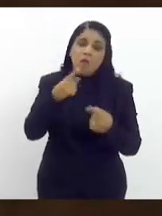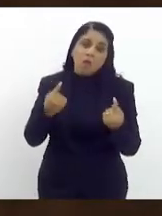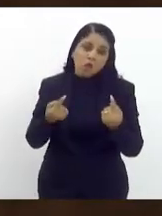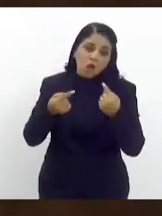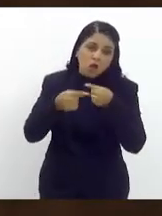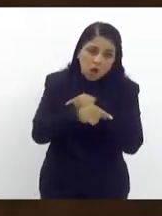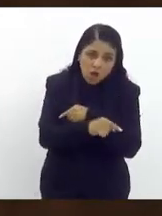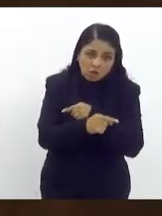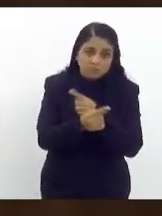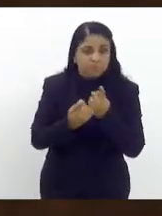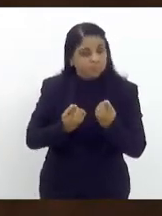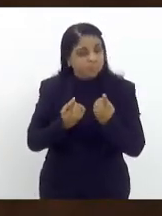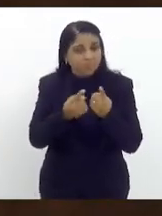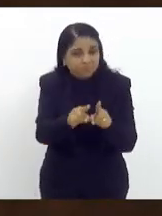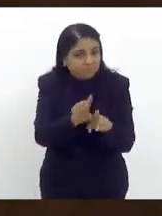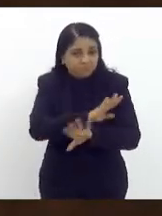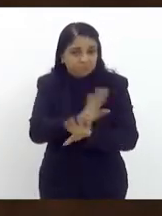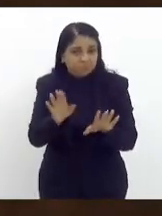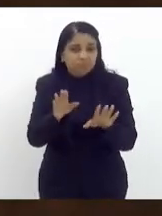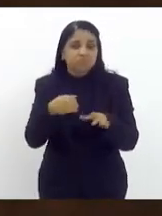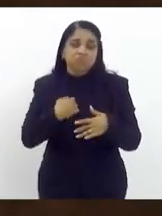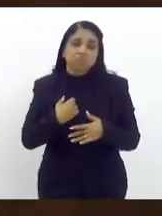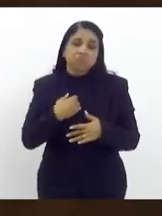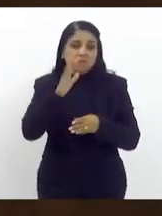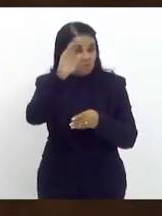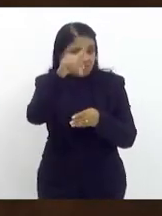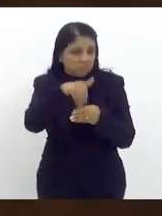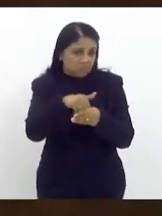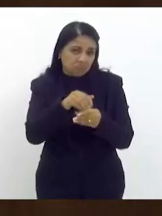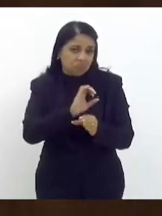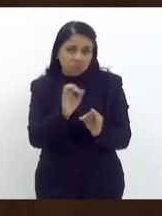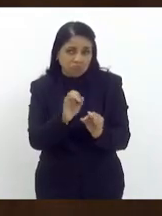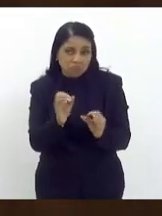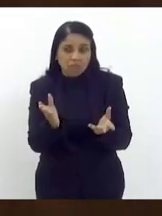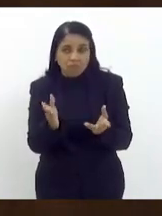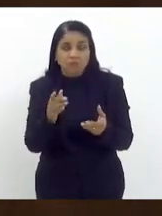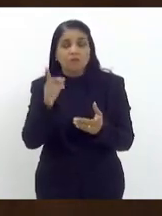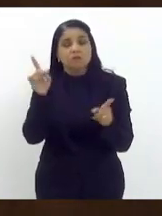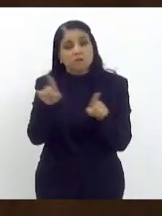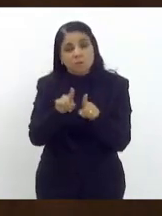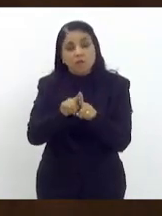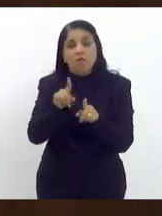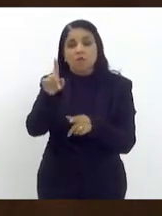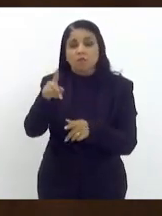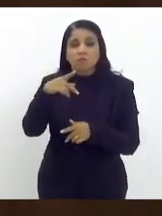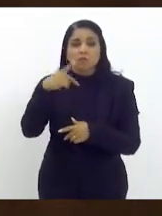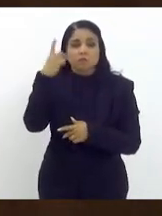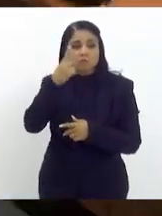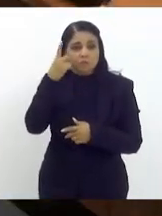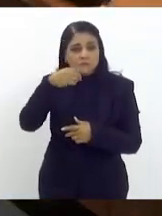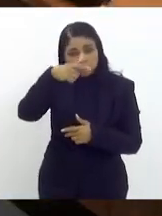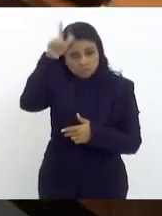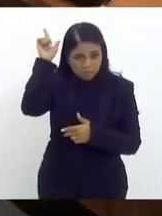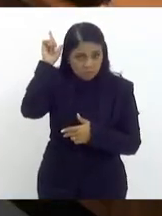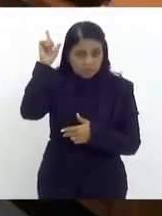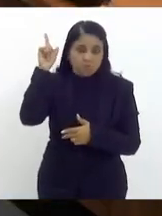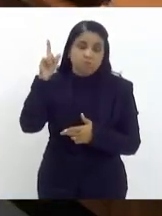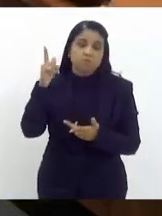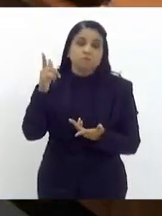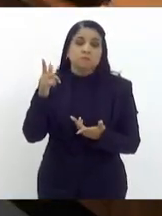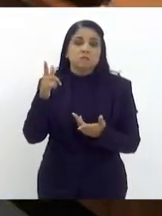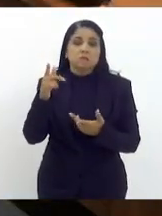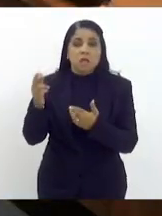a propositura do deputado Luiz Paulo que pretende que as homenagens sejam de responsabilidade de cada